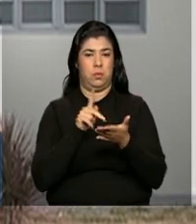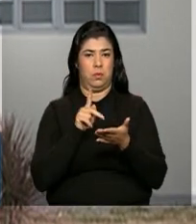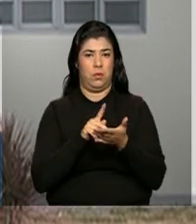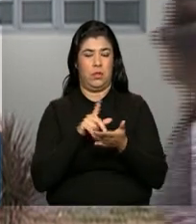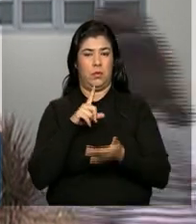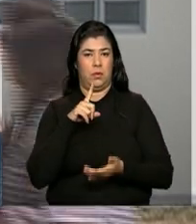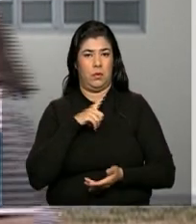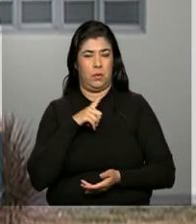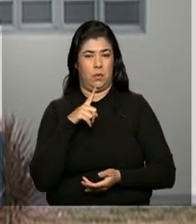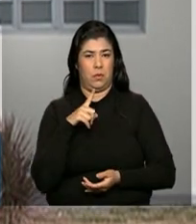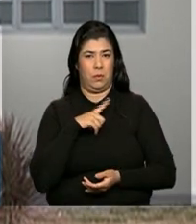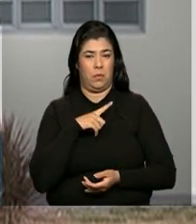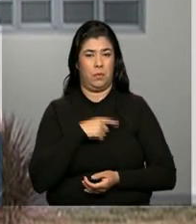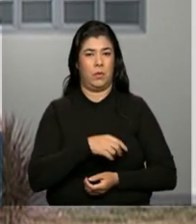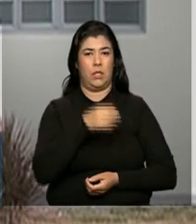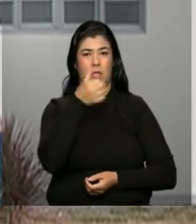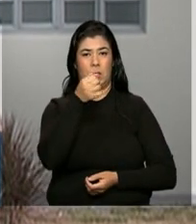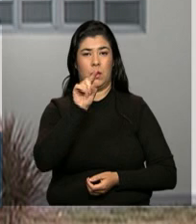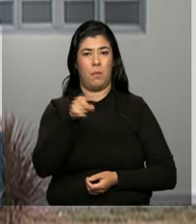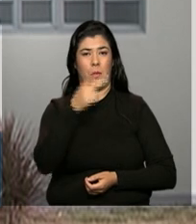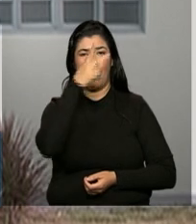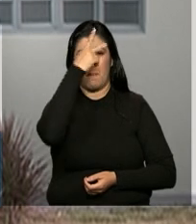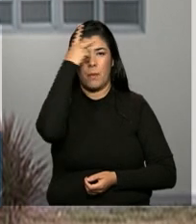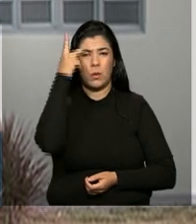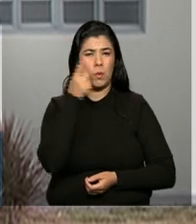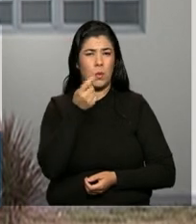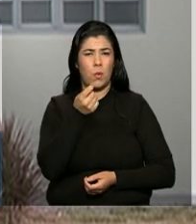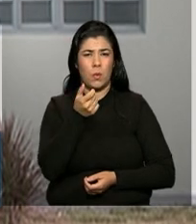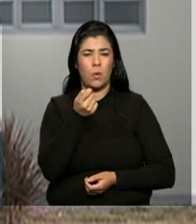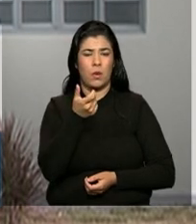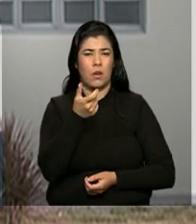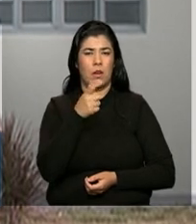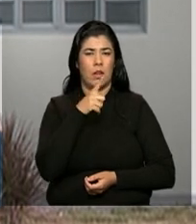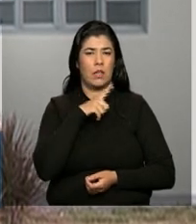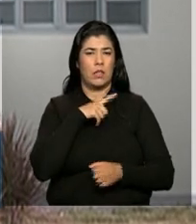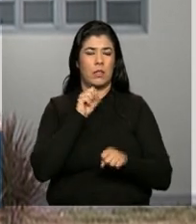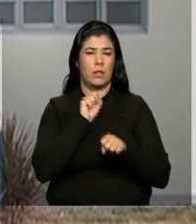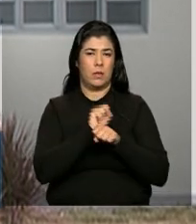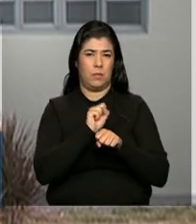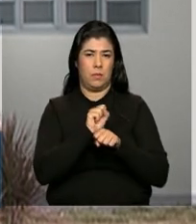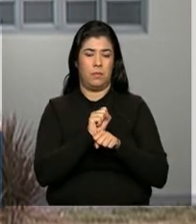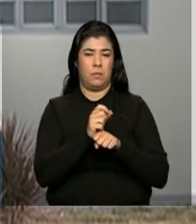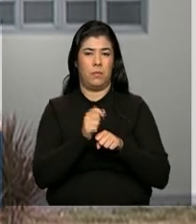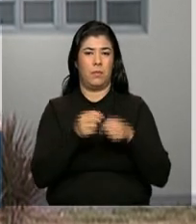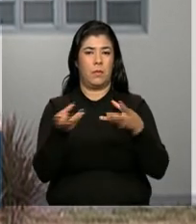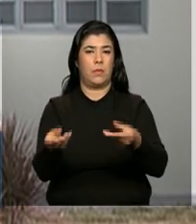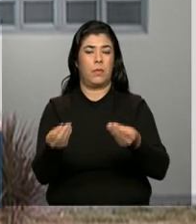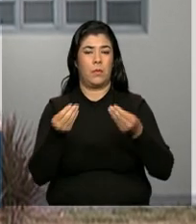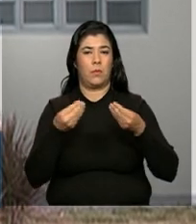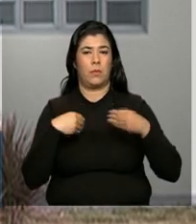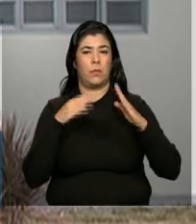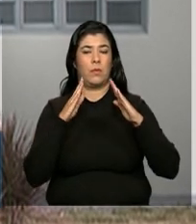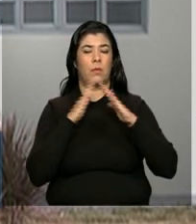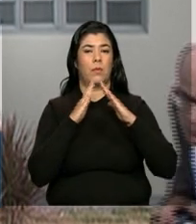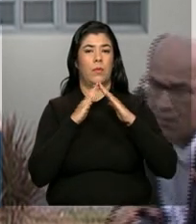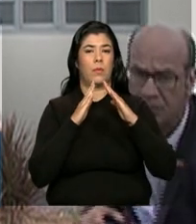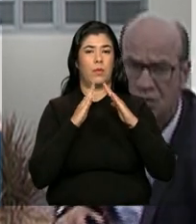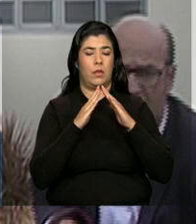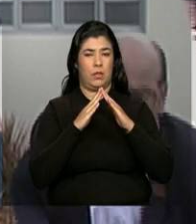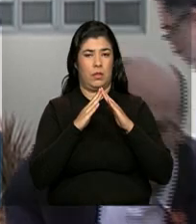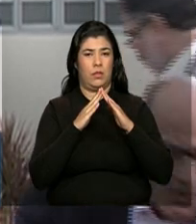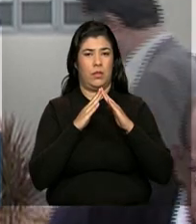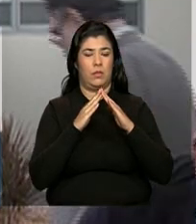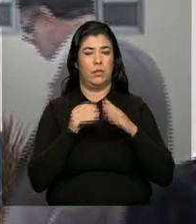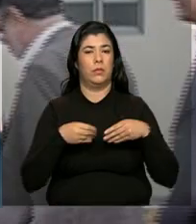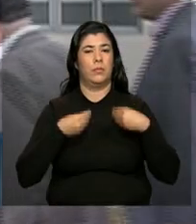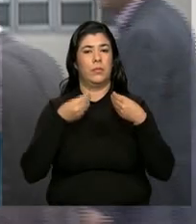Cerca de 6 mil pessoas, quase 6 mil pessoas, serão beneficiadas em Araguari com a